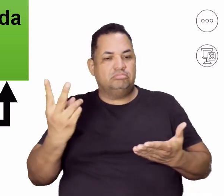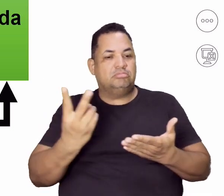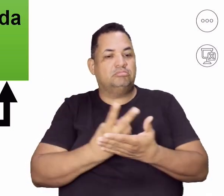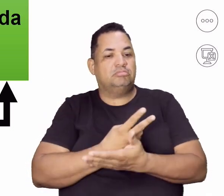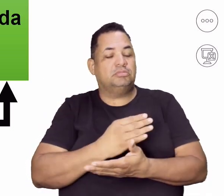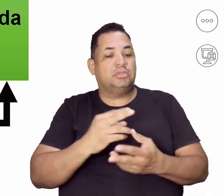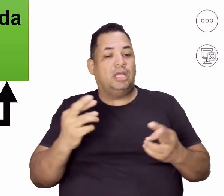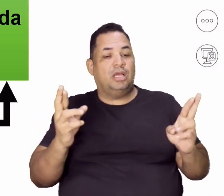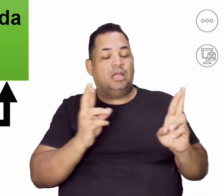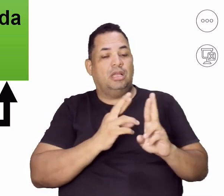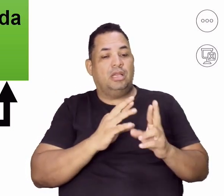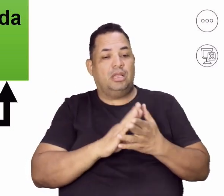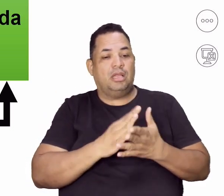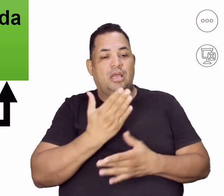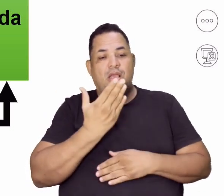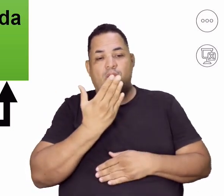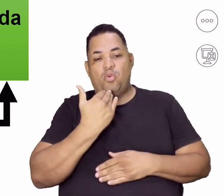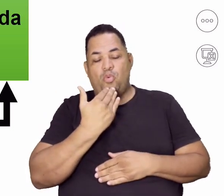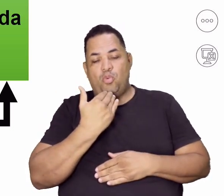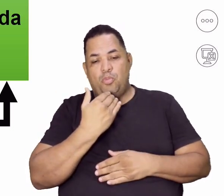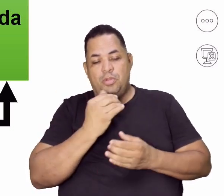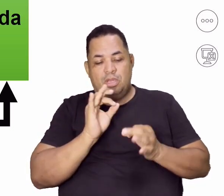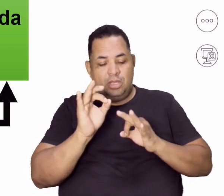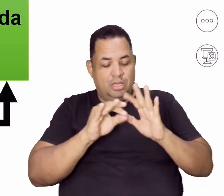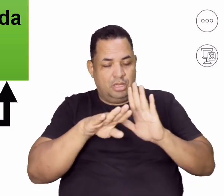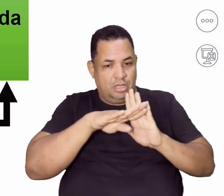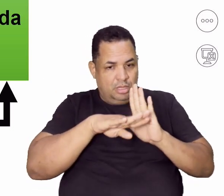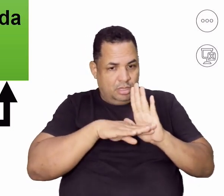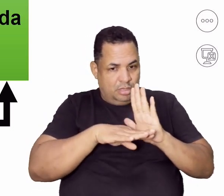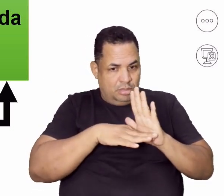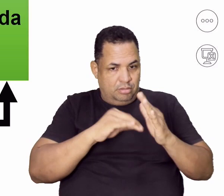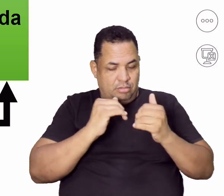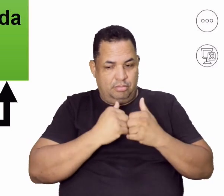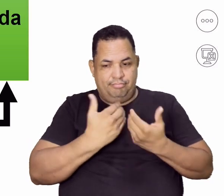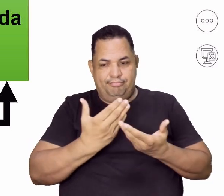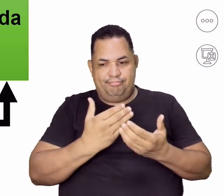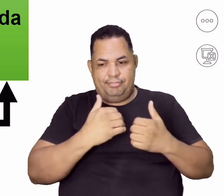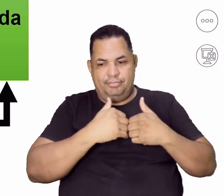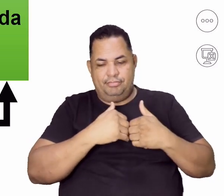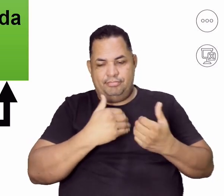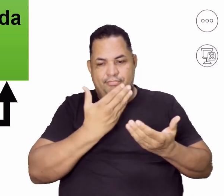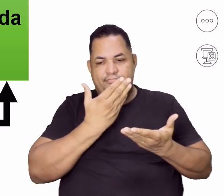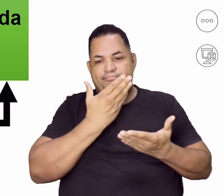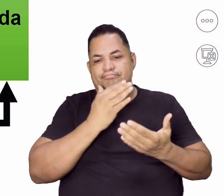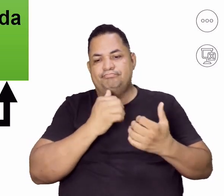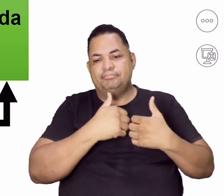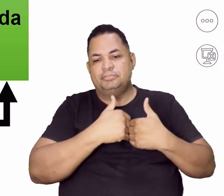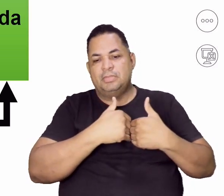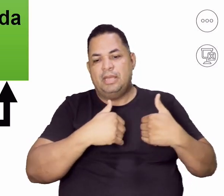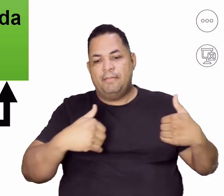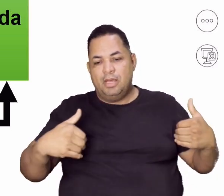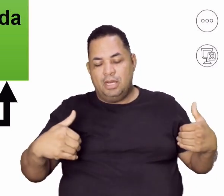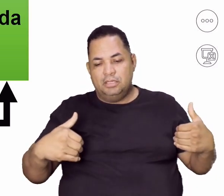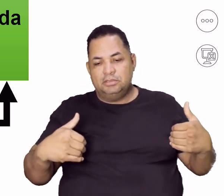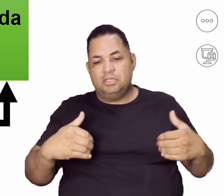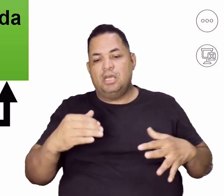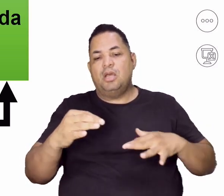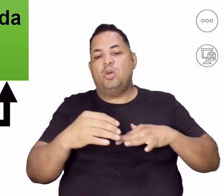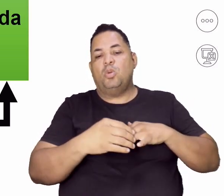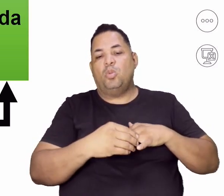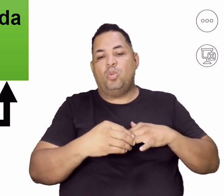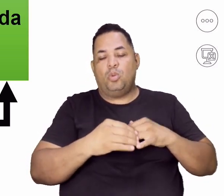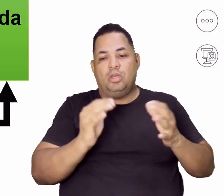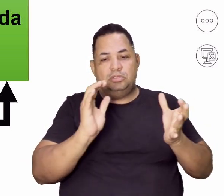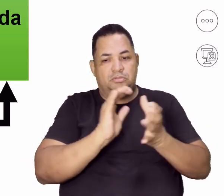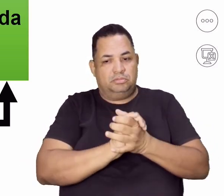separação ou uma perda, pode desencadear tudo isso, tá? A uma alteração na dinâmica familiar,